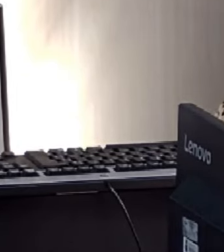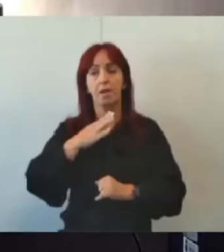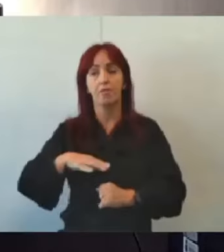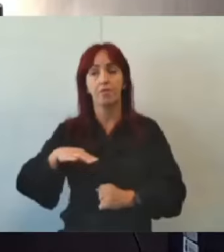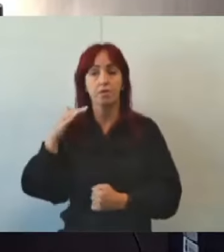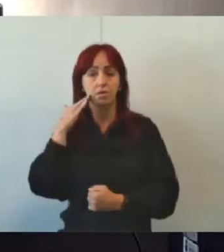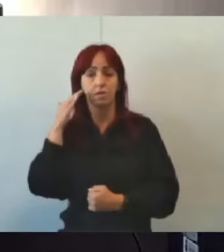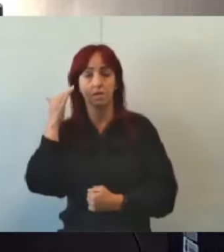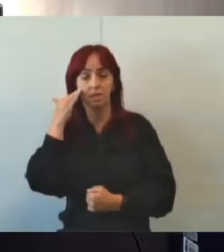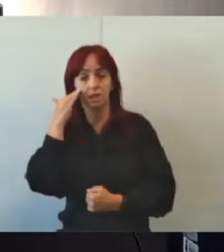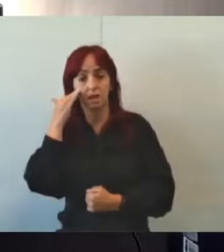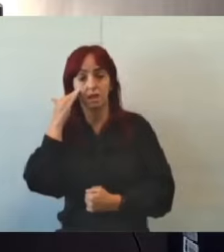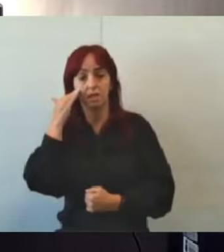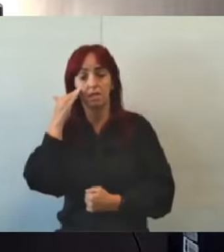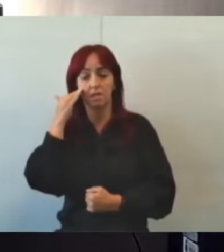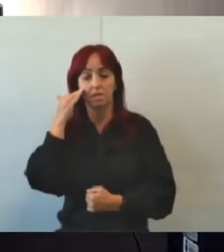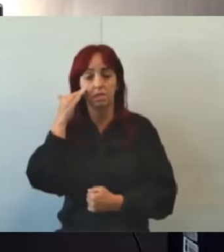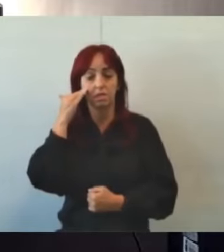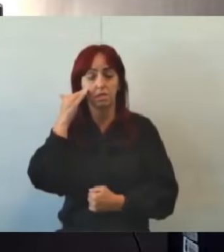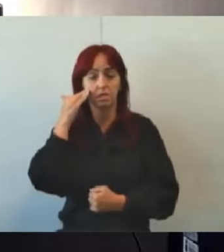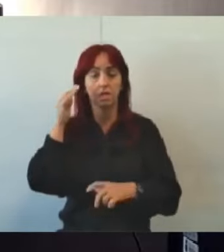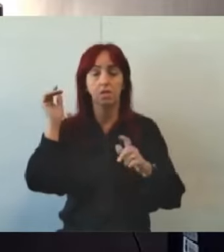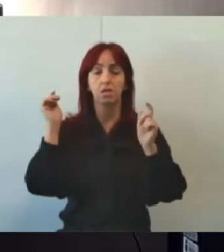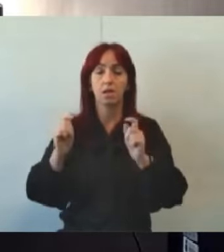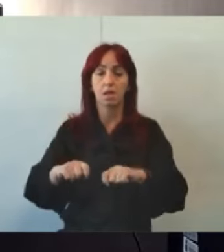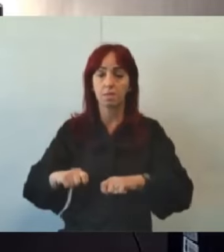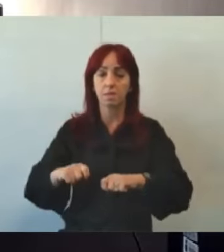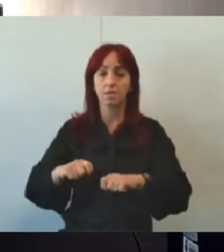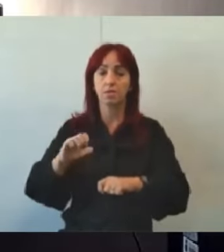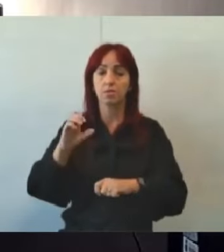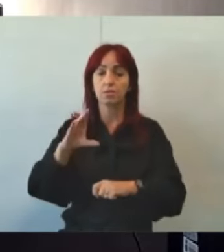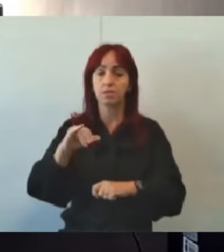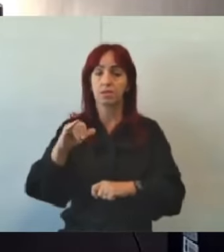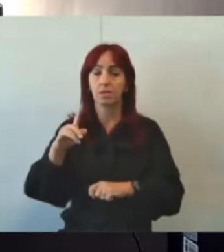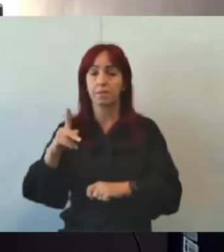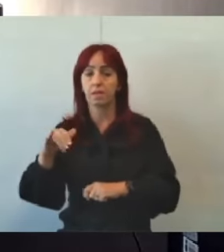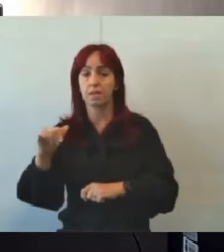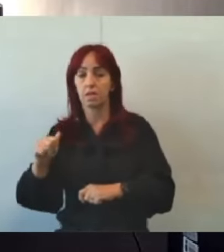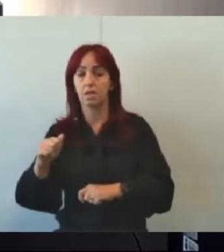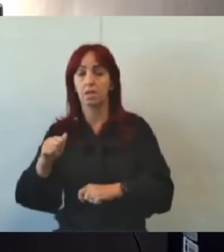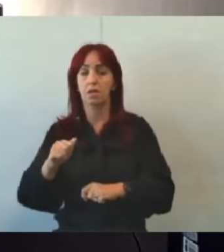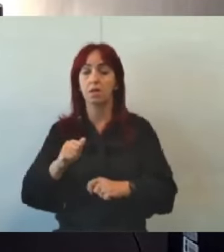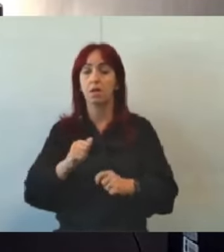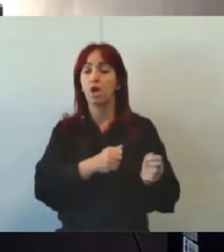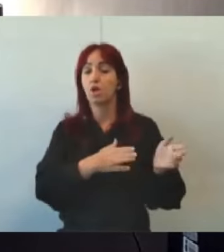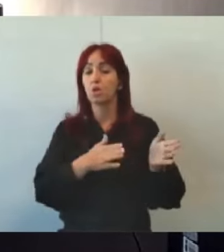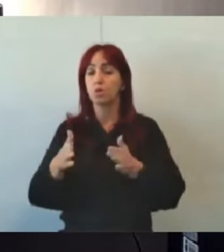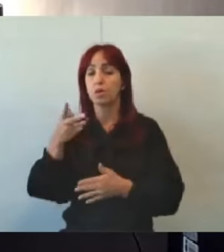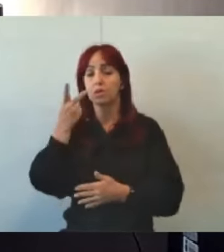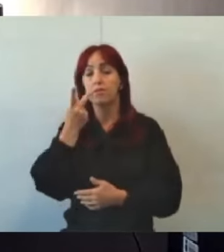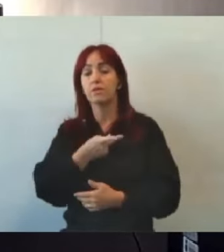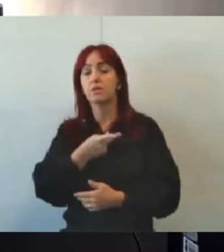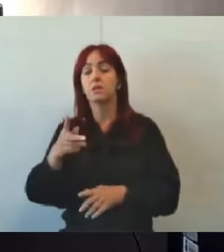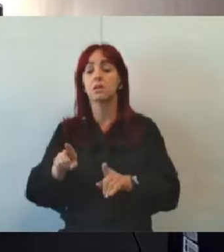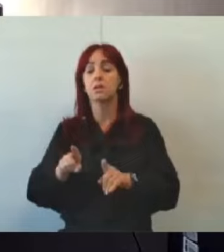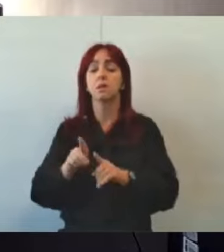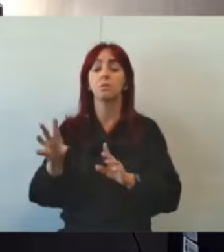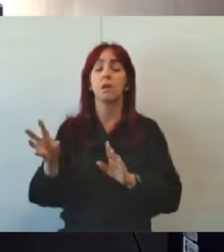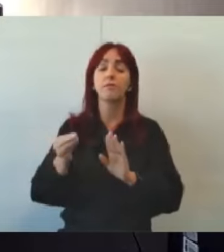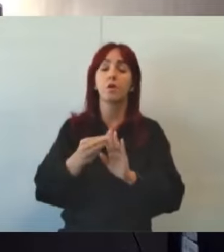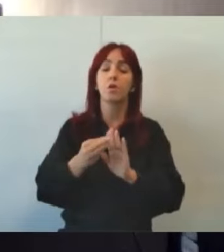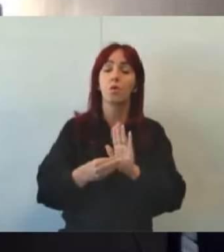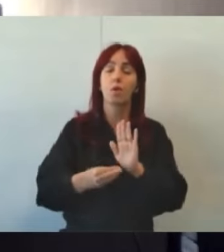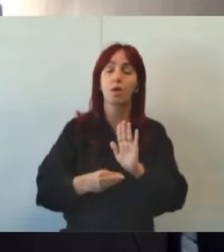CIPIA, e a capacitação do CIPIA. Durante as visitas, foi até mesmo colocado ali em